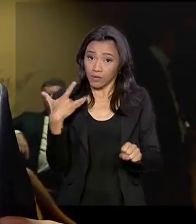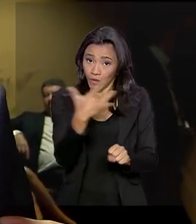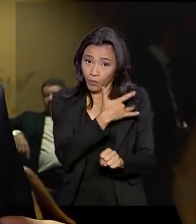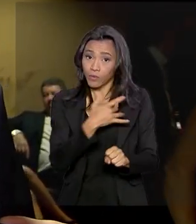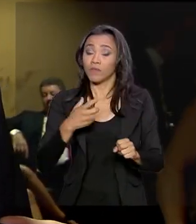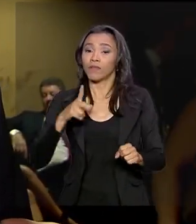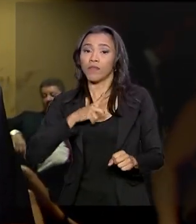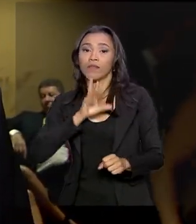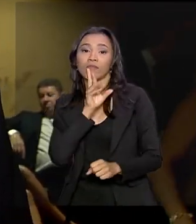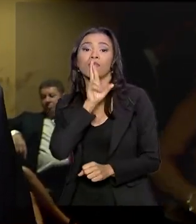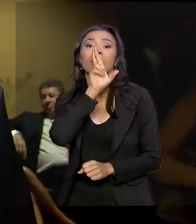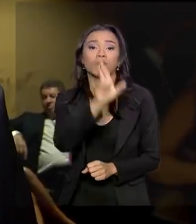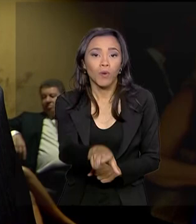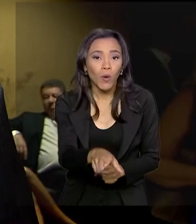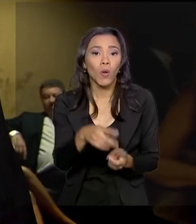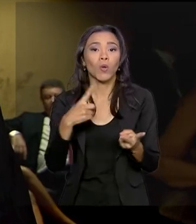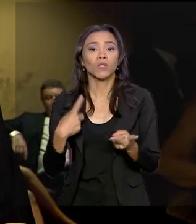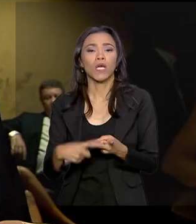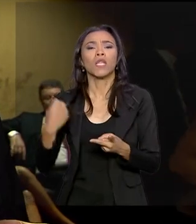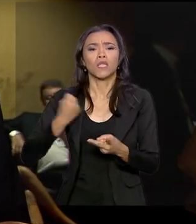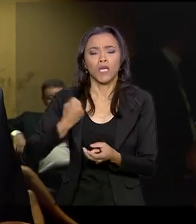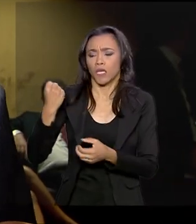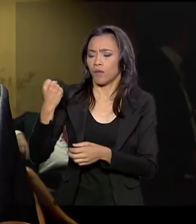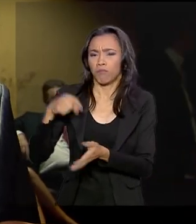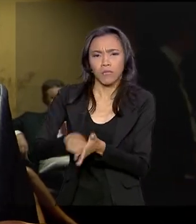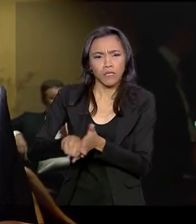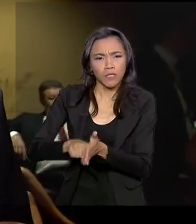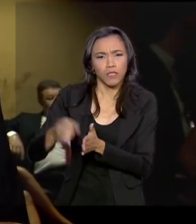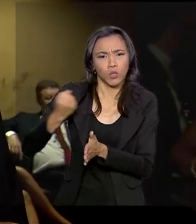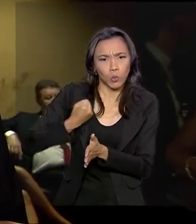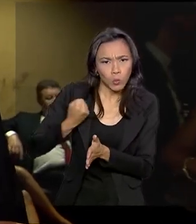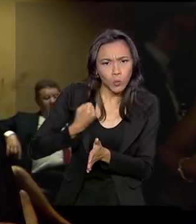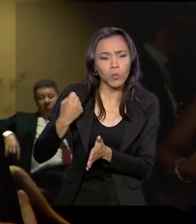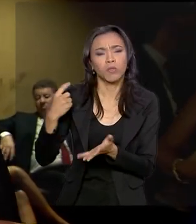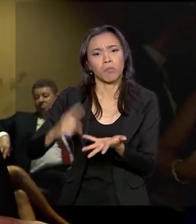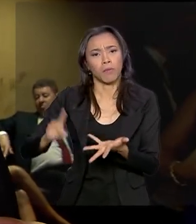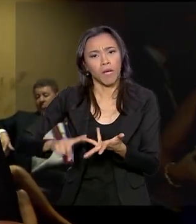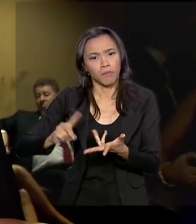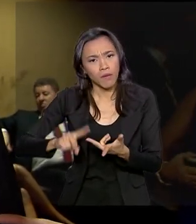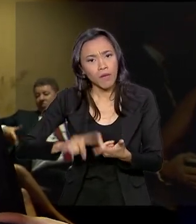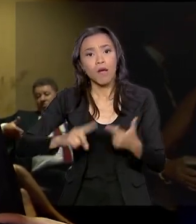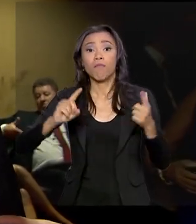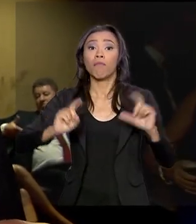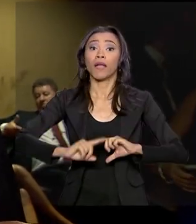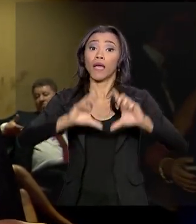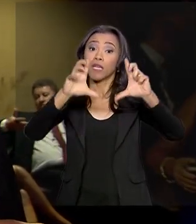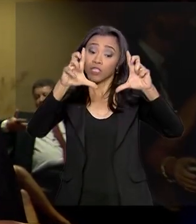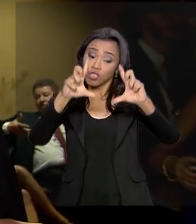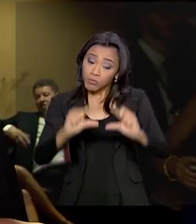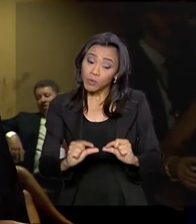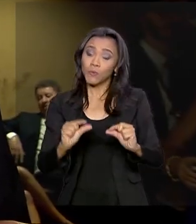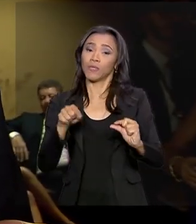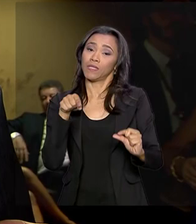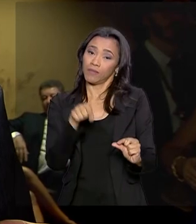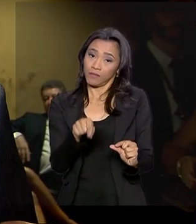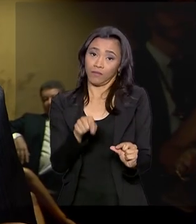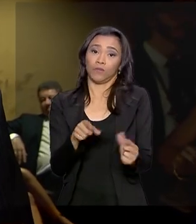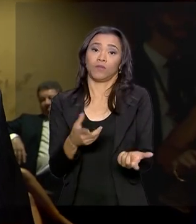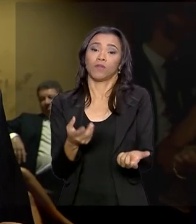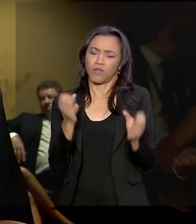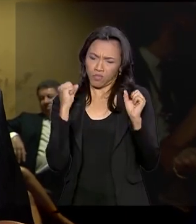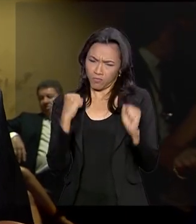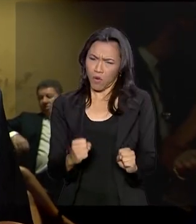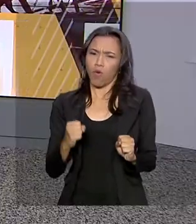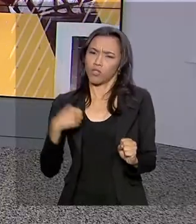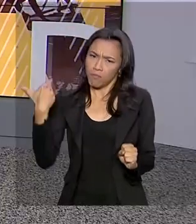números expressivos também de amortecimento desse impacto, mas acredito que a gente pode e deve